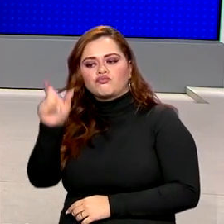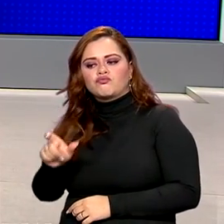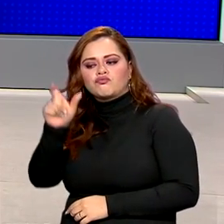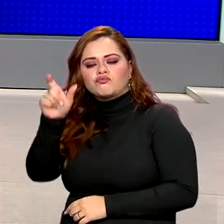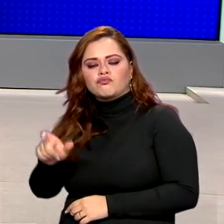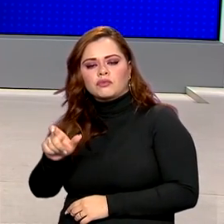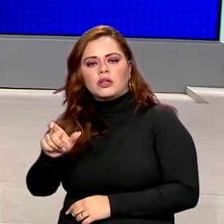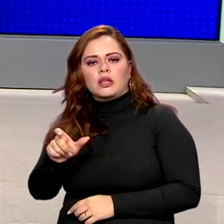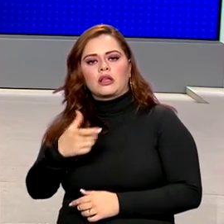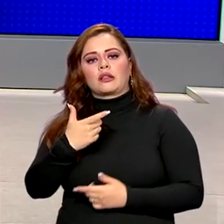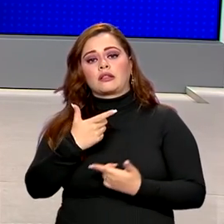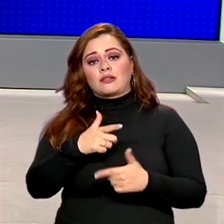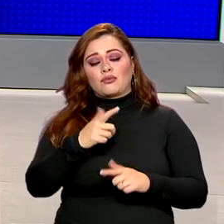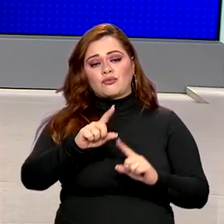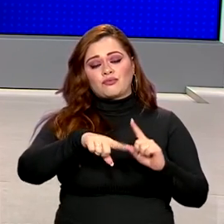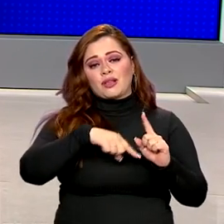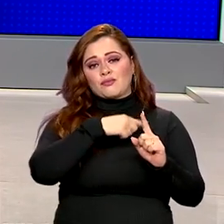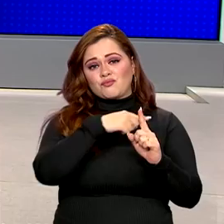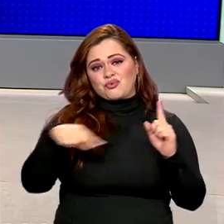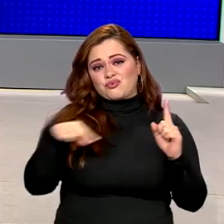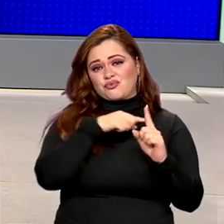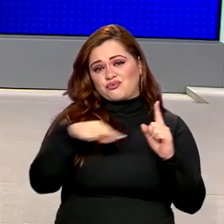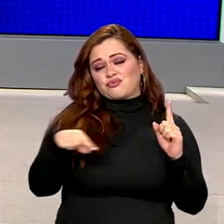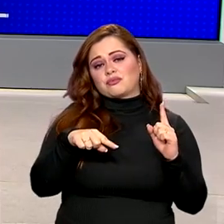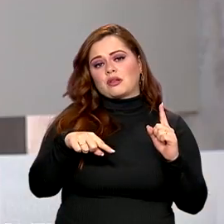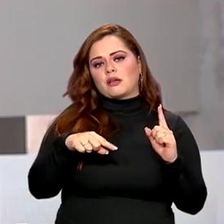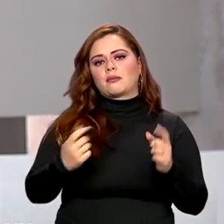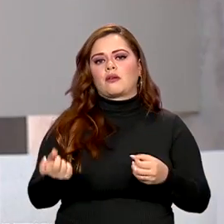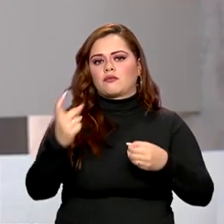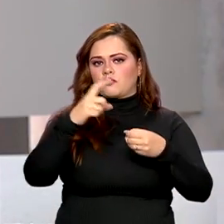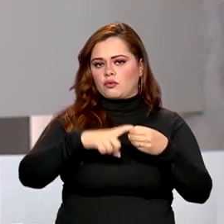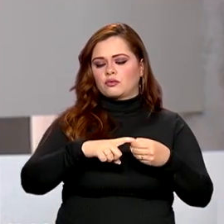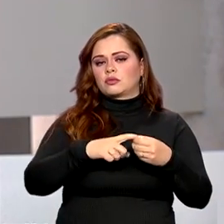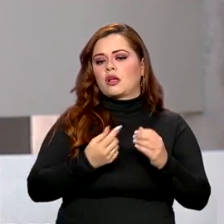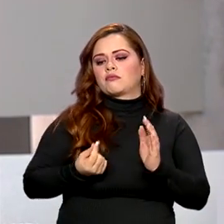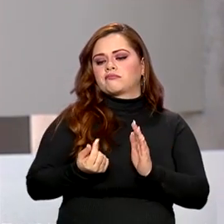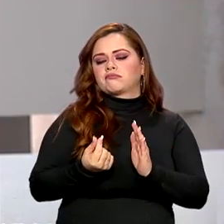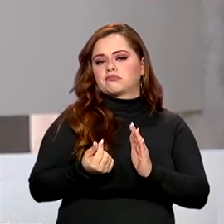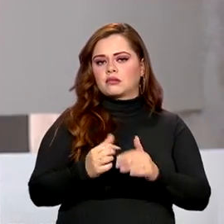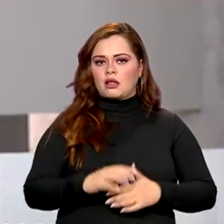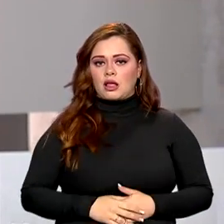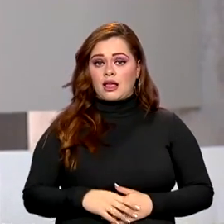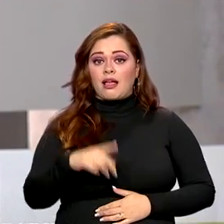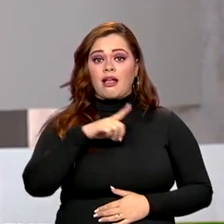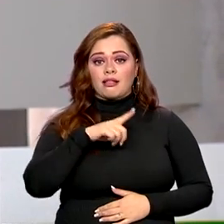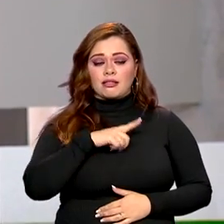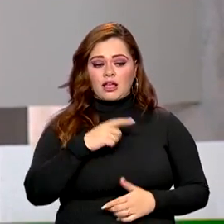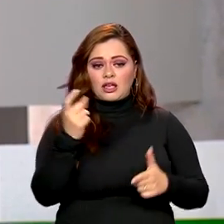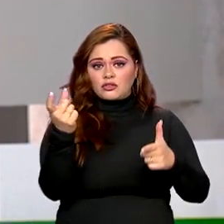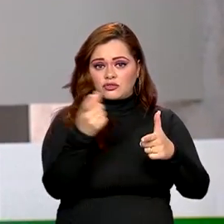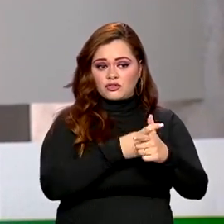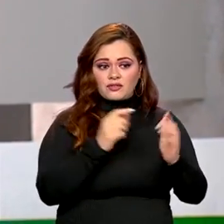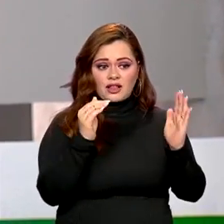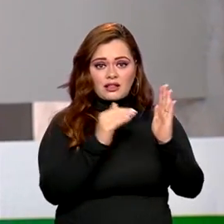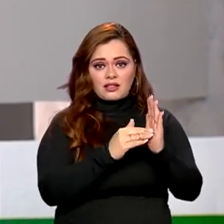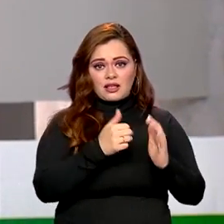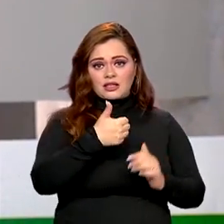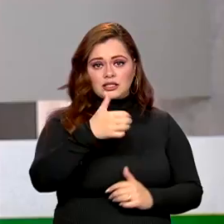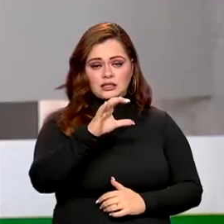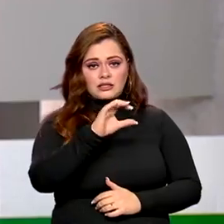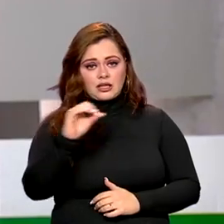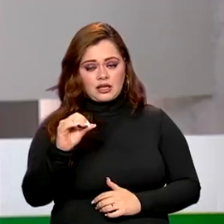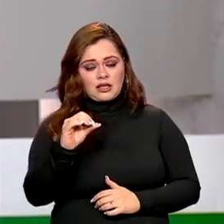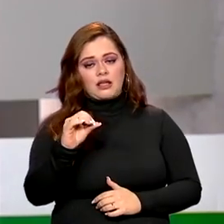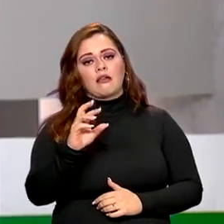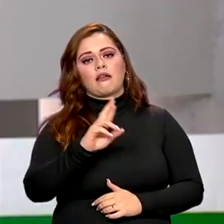de proteção ao crédito a recuperarem a saúde financeira. Quem tem dívidas de até R$,00 contraídas até 31 de